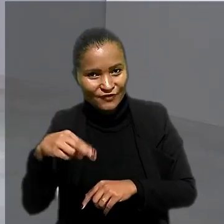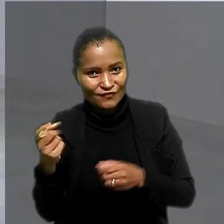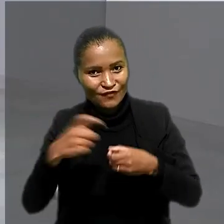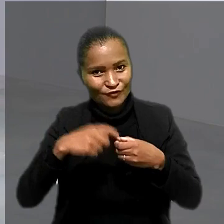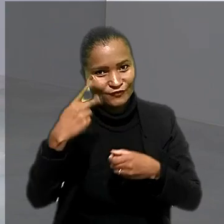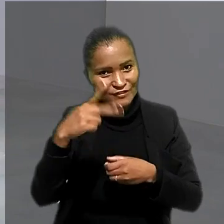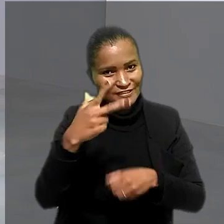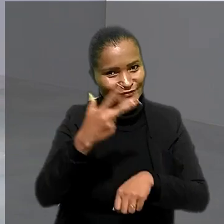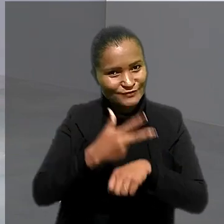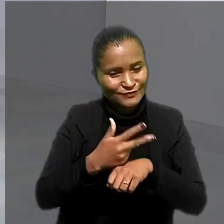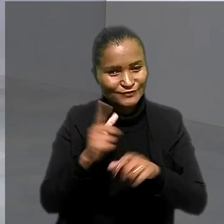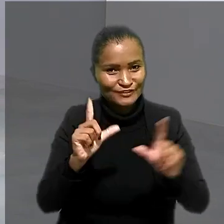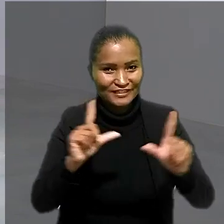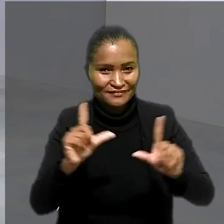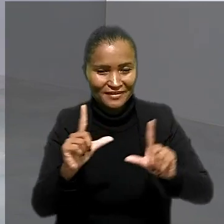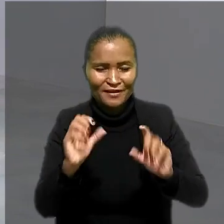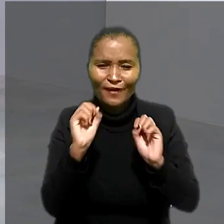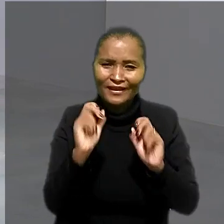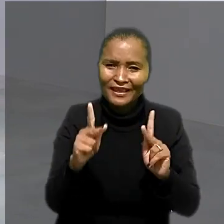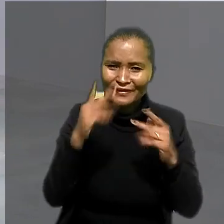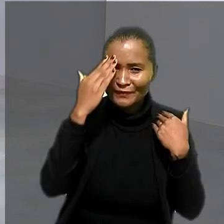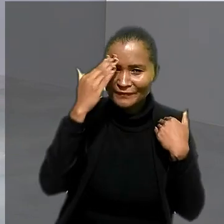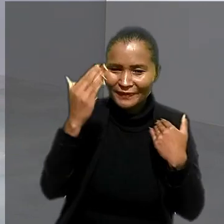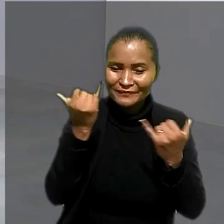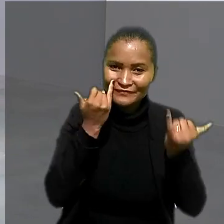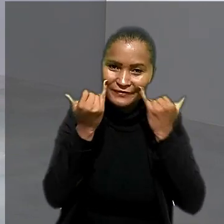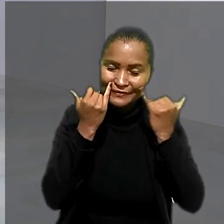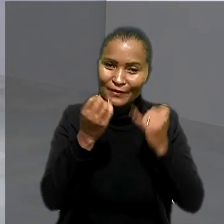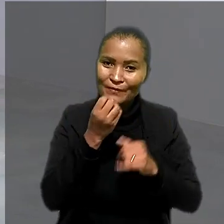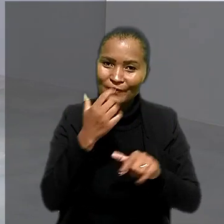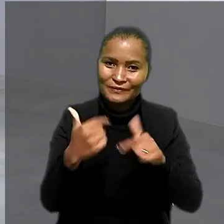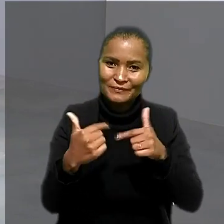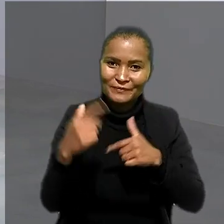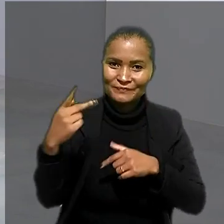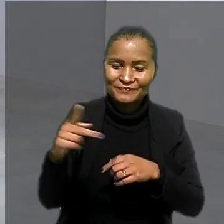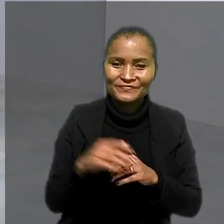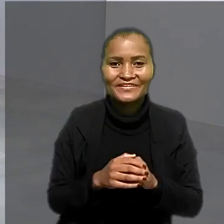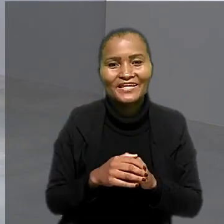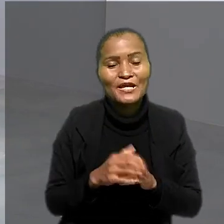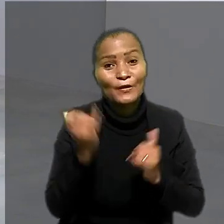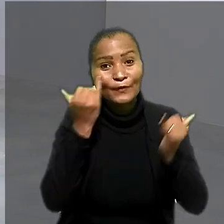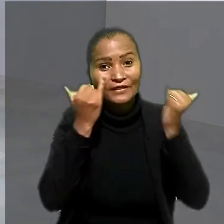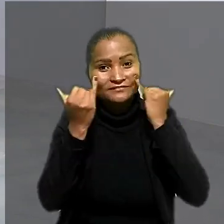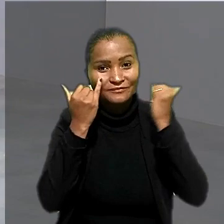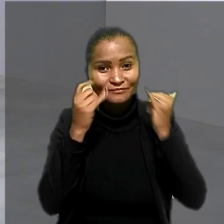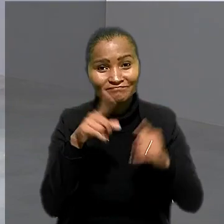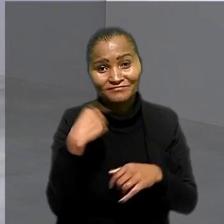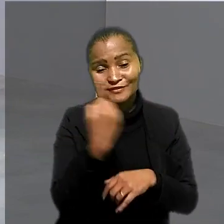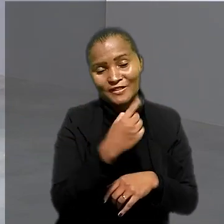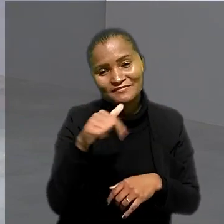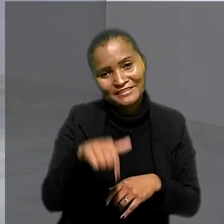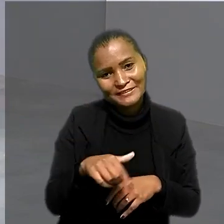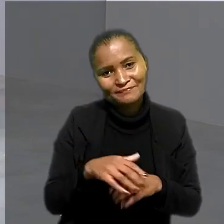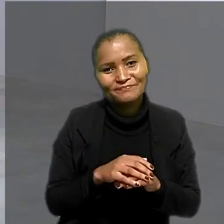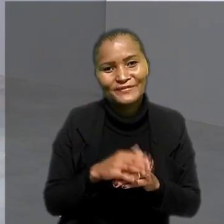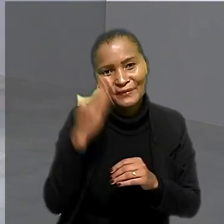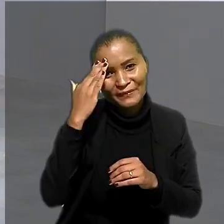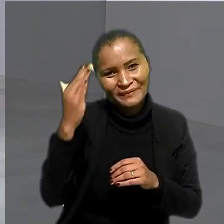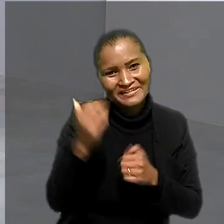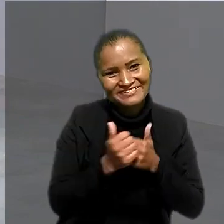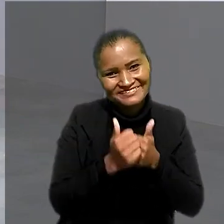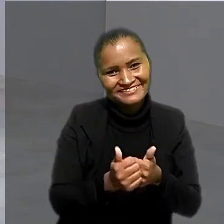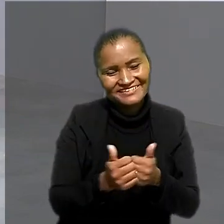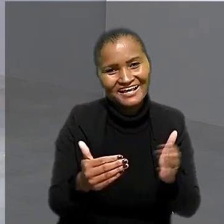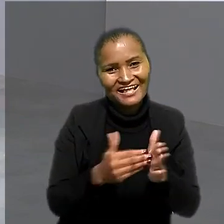TV. Tá certo, Lia Mara. Muito obrigado pelas informações e bom trabalho para você. Com essas informações, nós ficamos por aqui. Muito